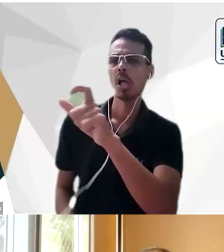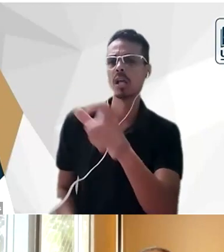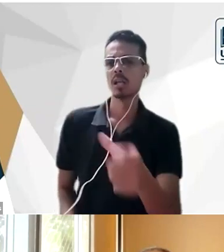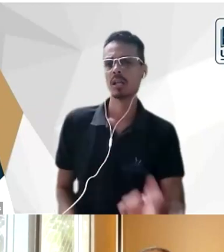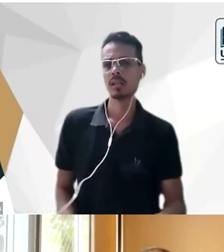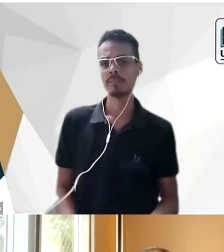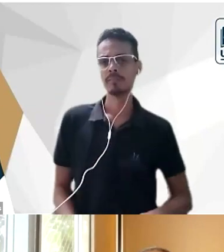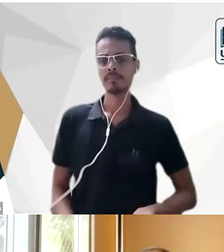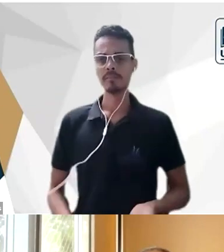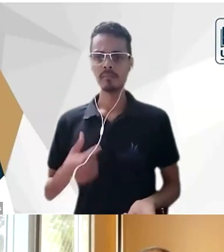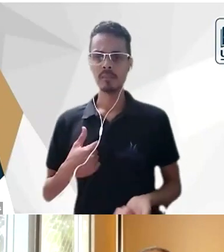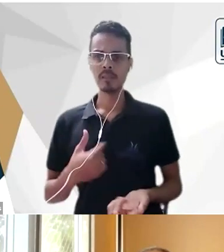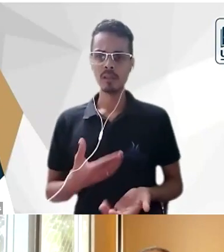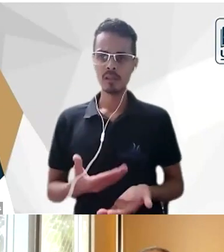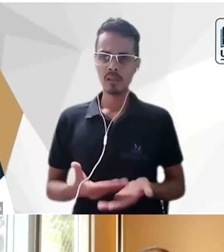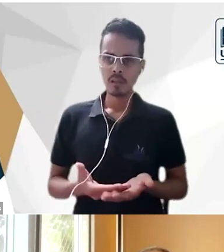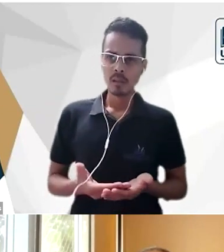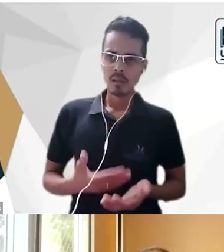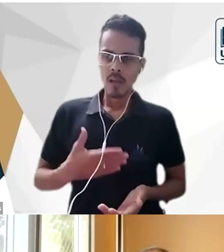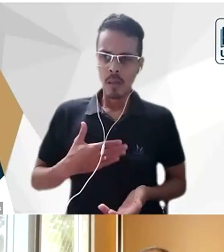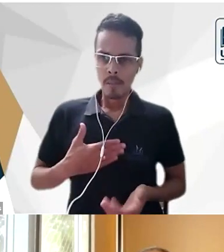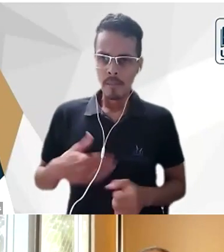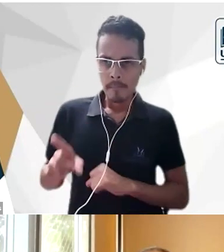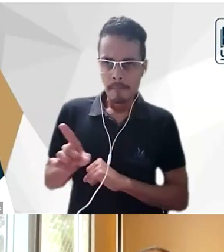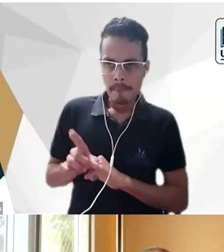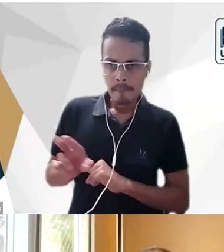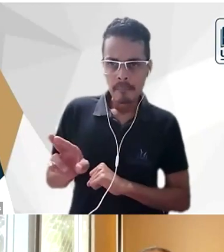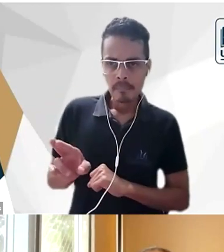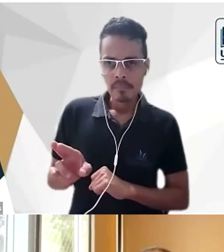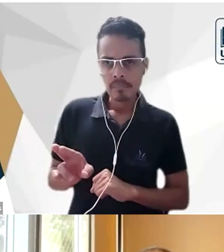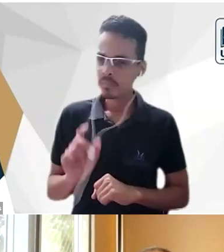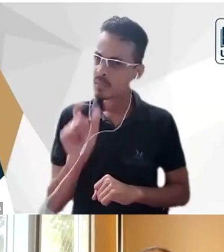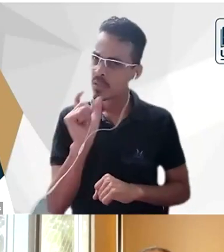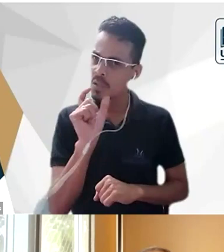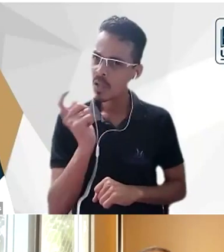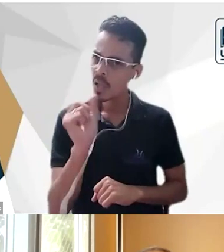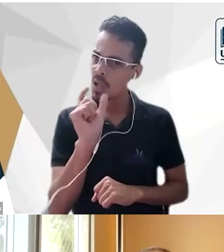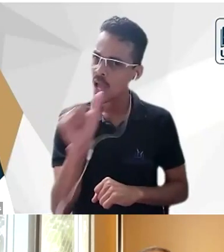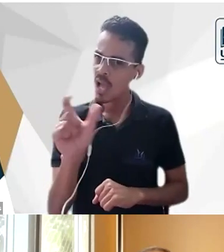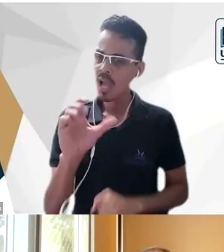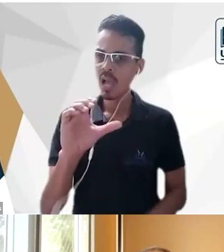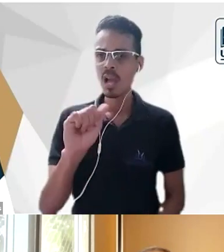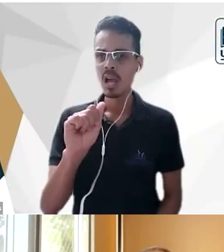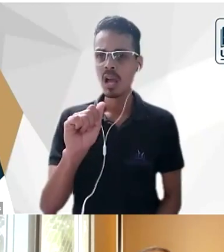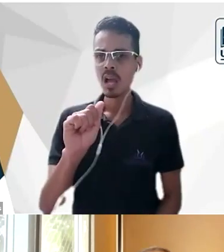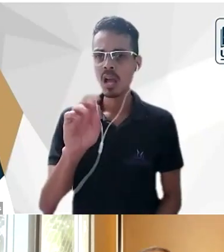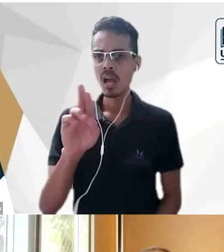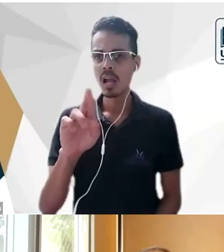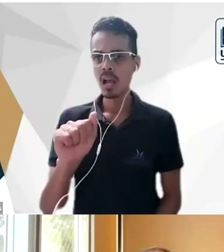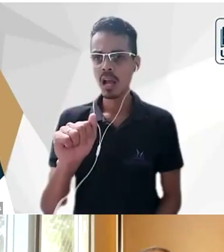pude estudar na época da minha tese de doutorado essas gradações de cabra cabrinha mulato